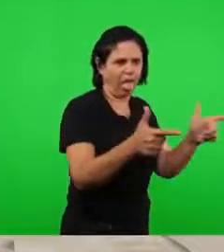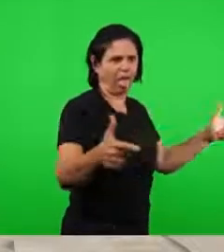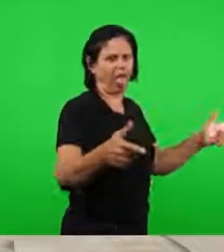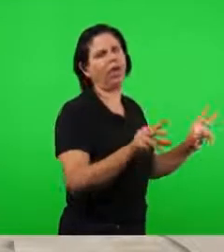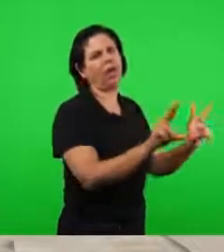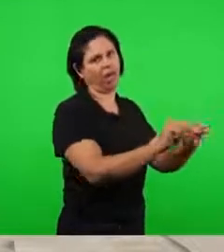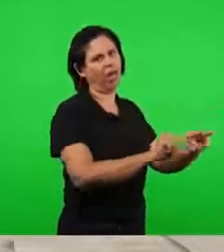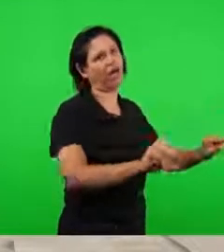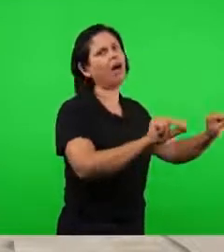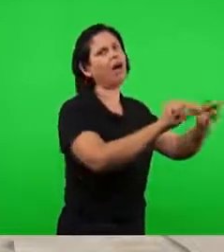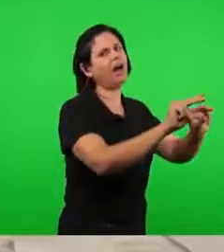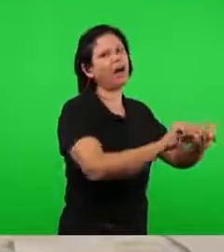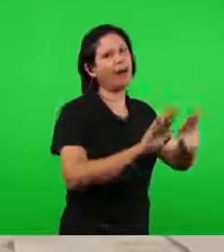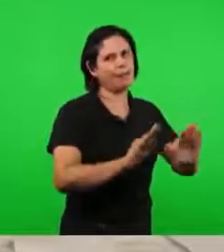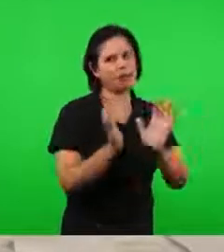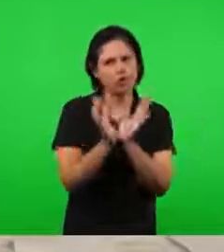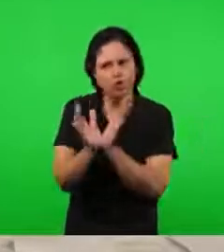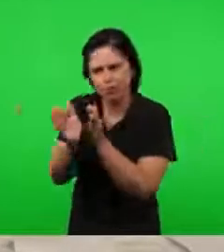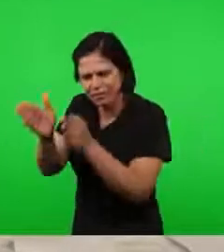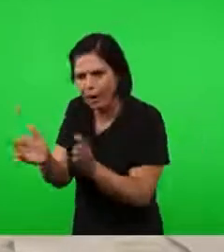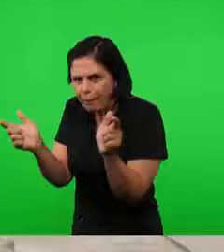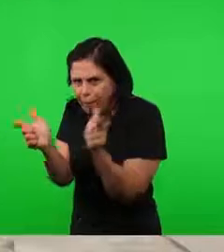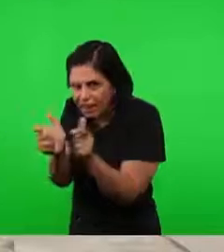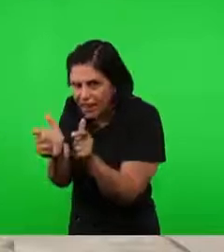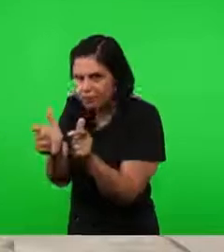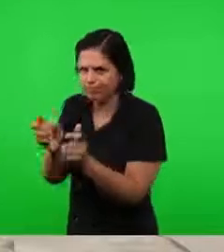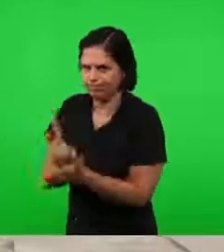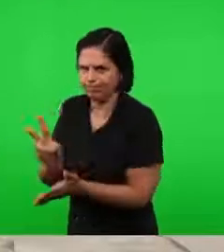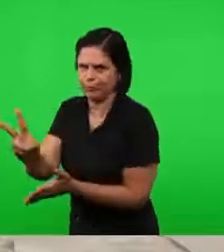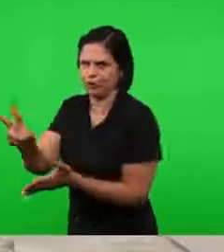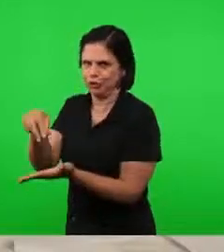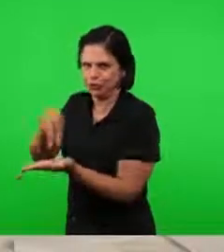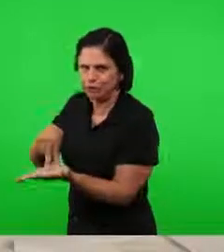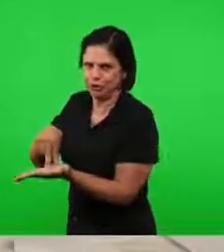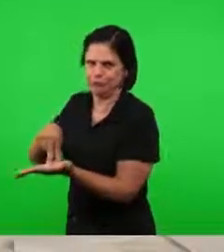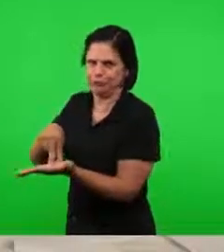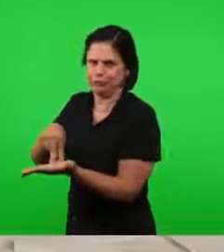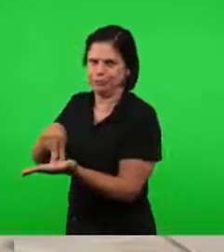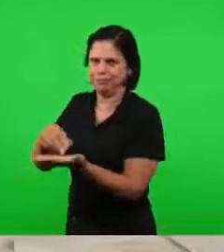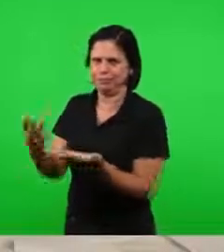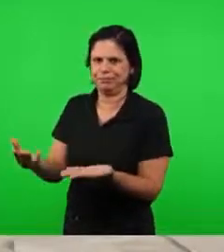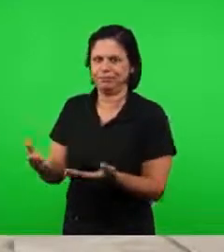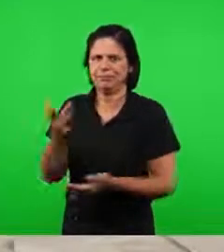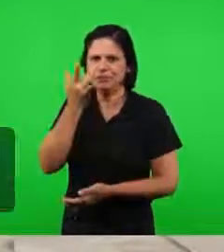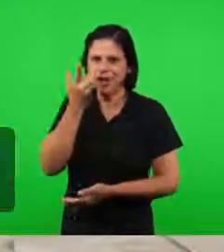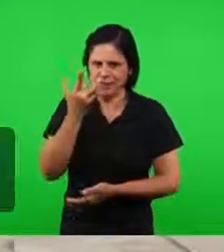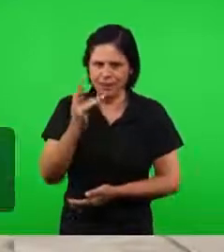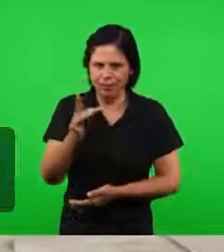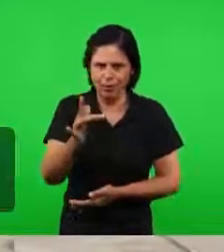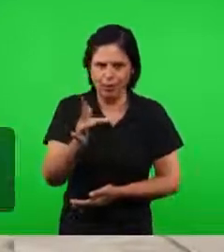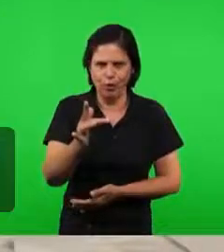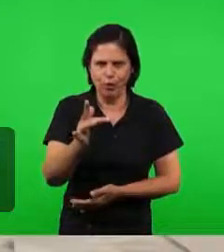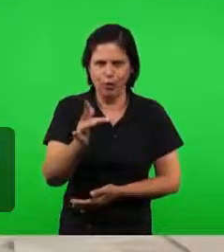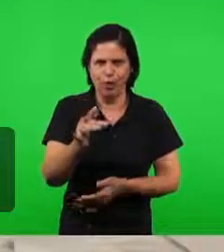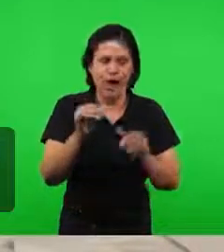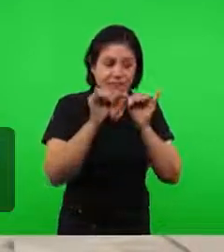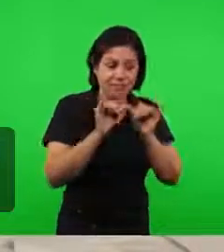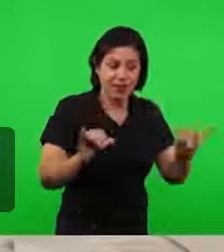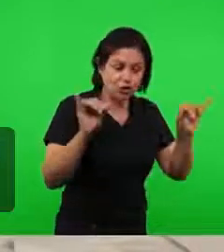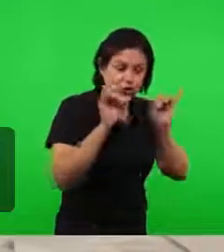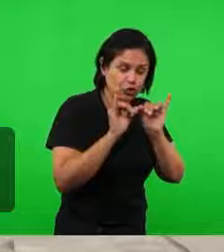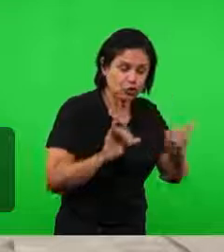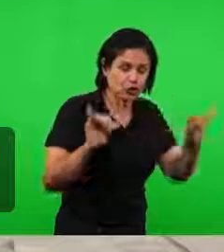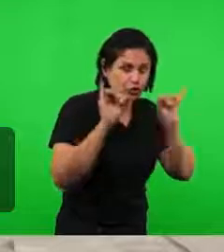os fiéis permaneceram. Temor, então, batalharei com a espada da minha boca. Isso aqui já foi um aviso solene